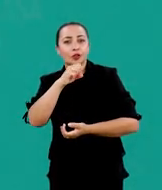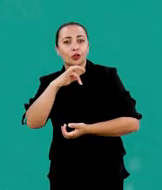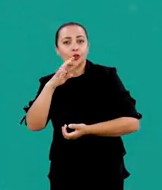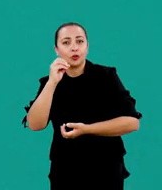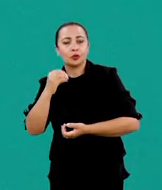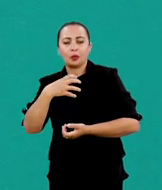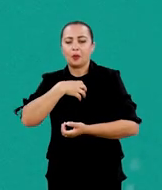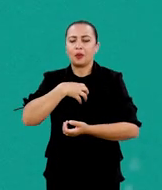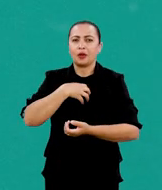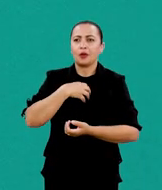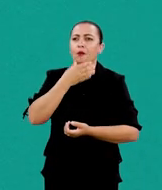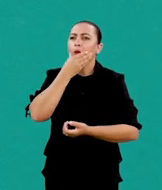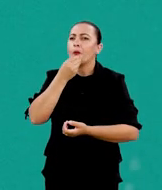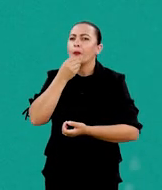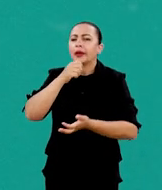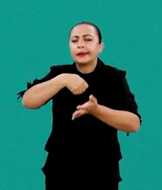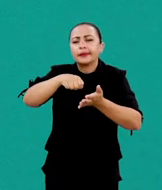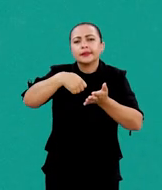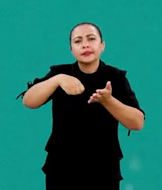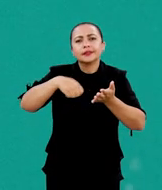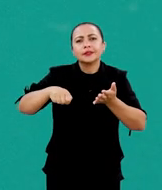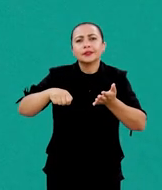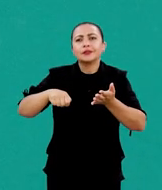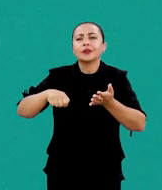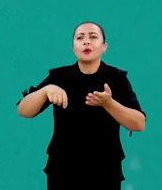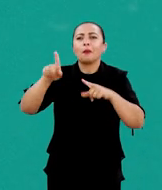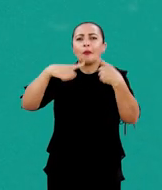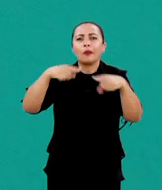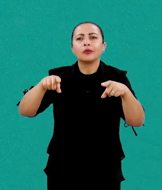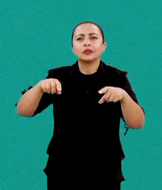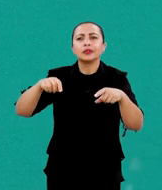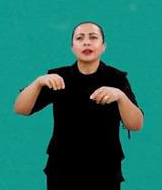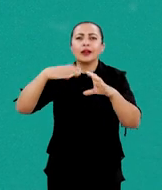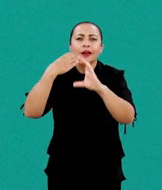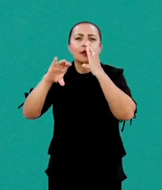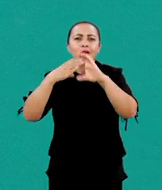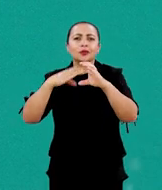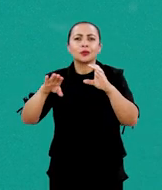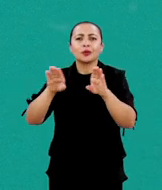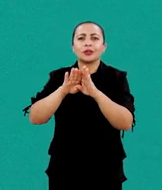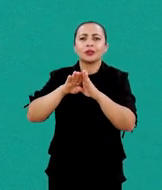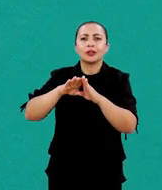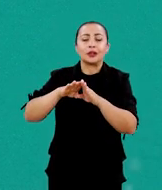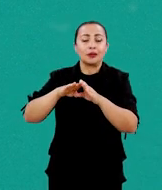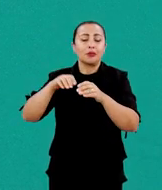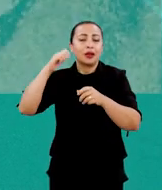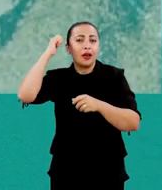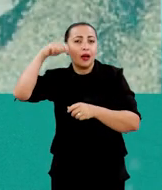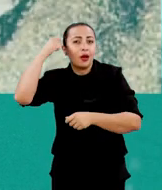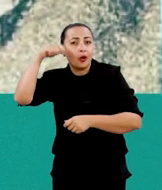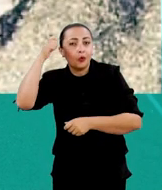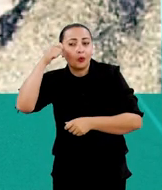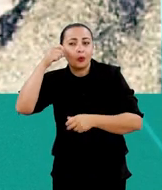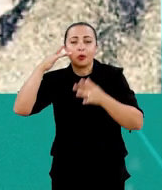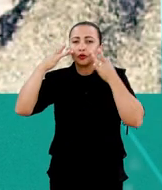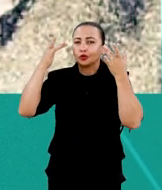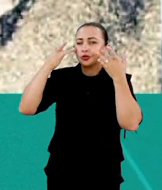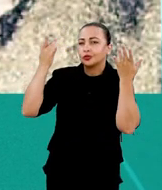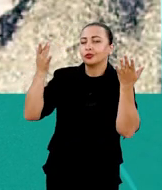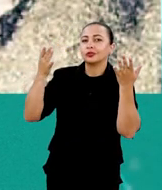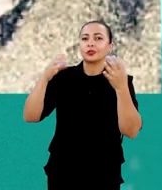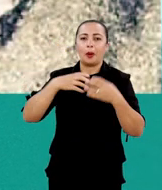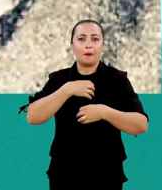Xisto Bahia foi um compositor, cantor, mas principalmente ator baiano, que teve